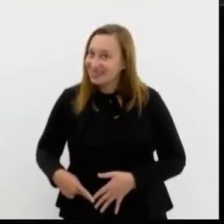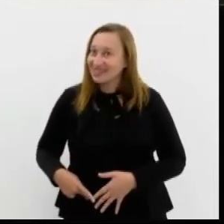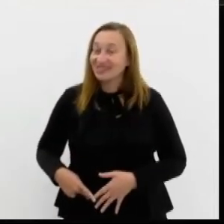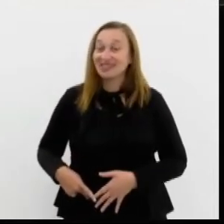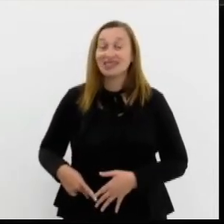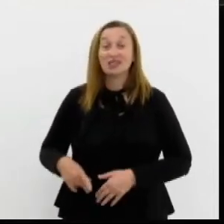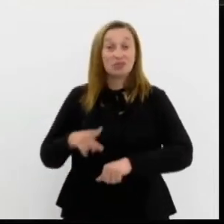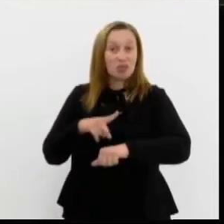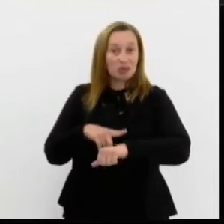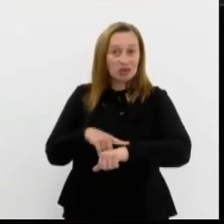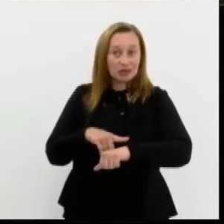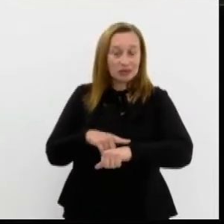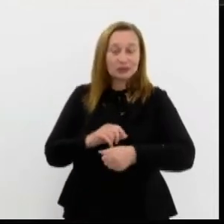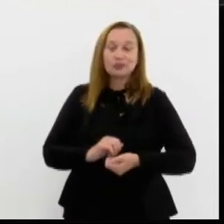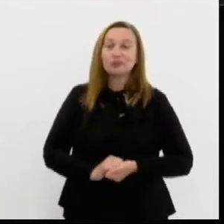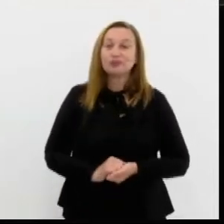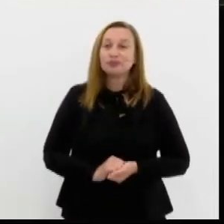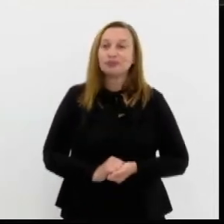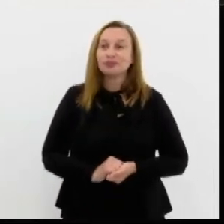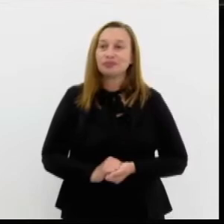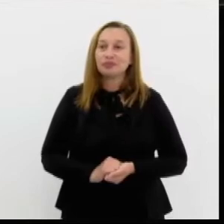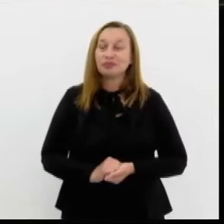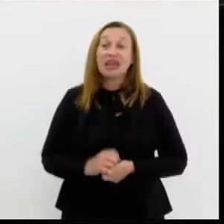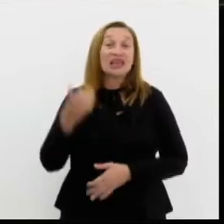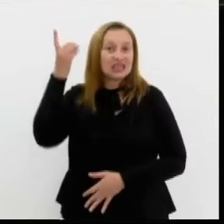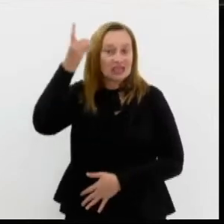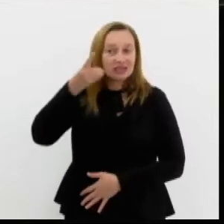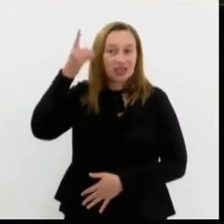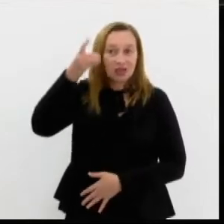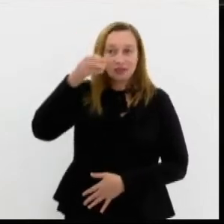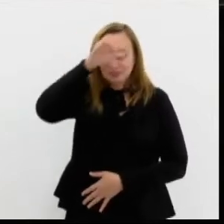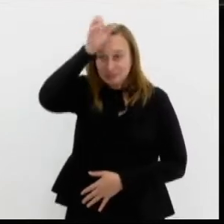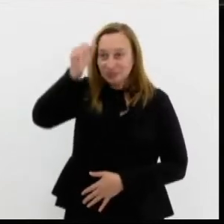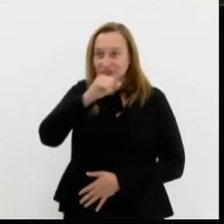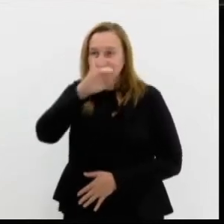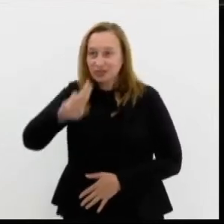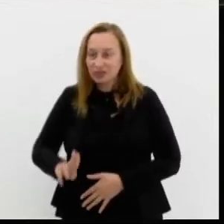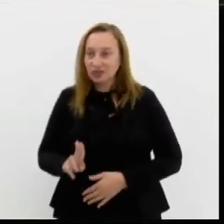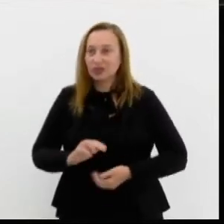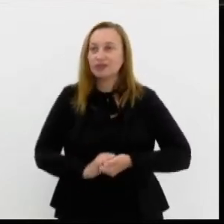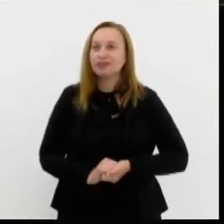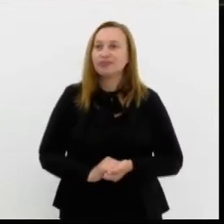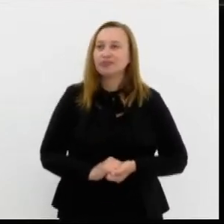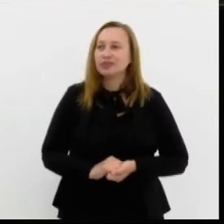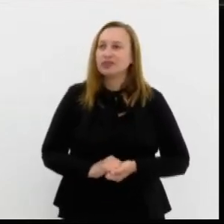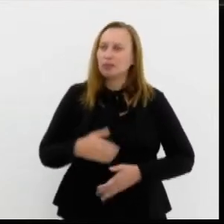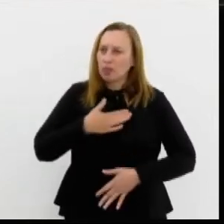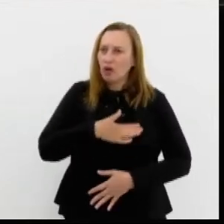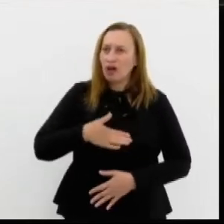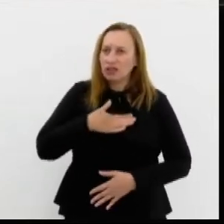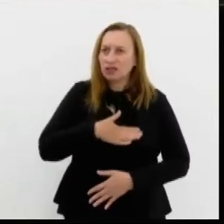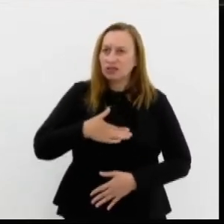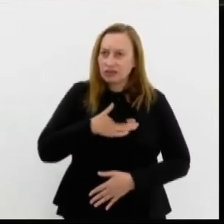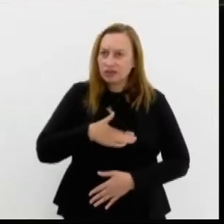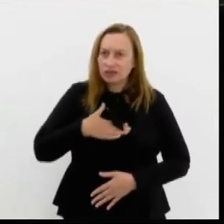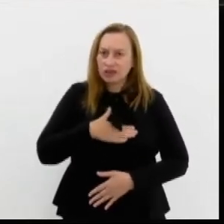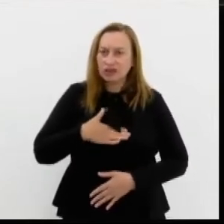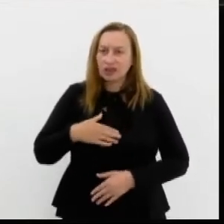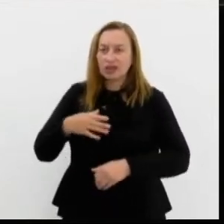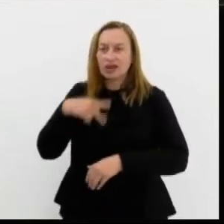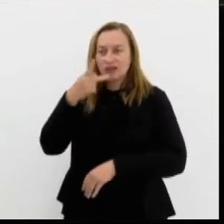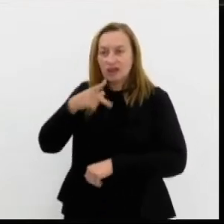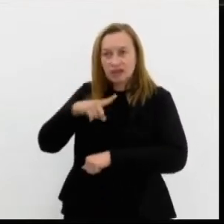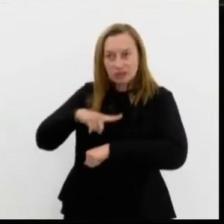extraordinária, deputada Tia Ju, eu gostaria de começar minha fala nesse momento